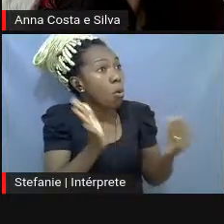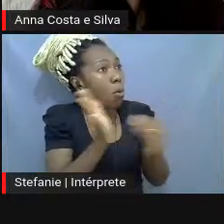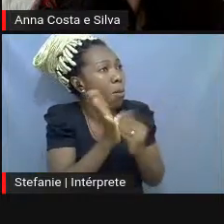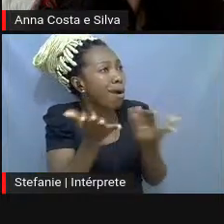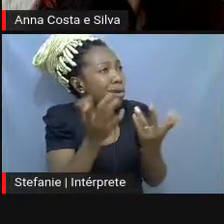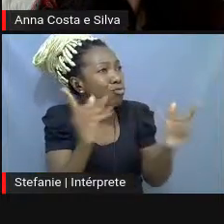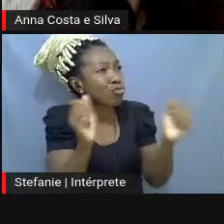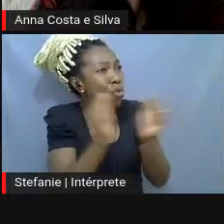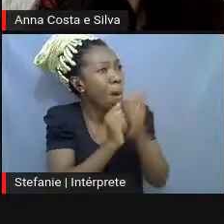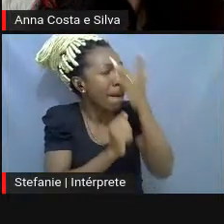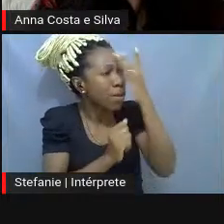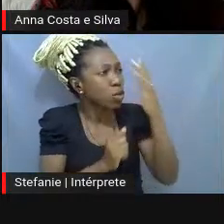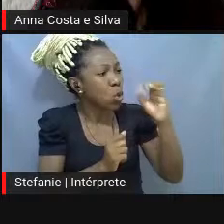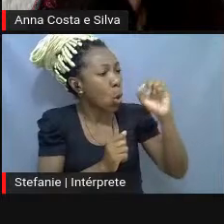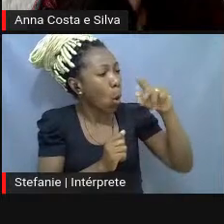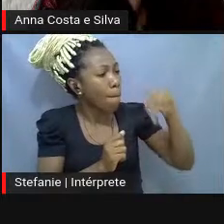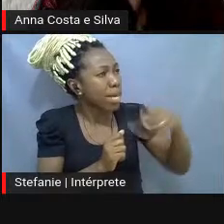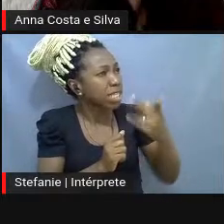pessoas, mas por quê?